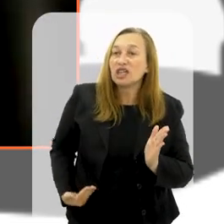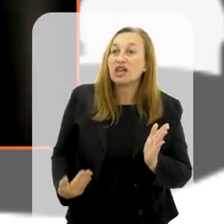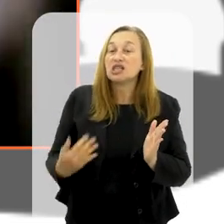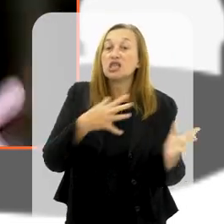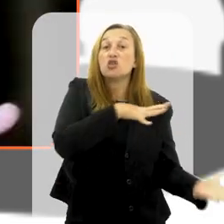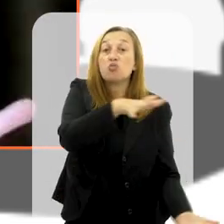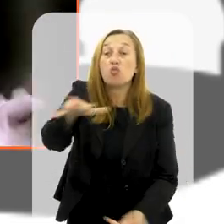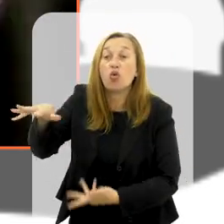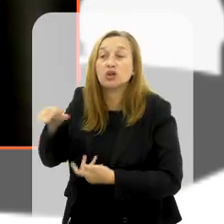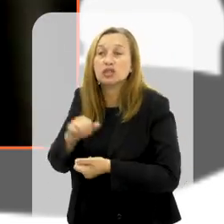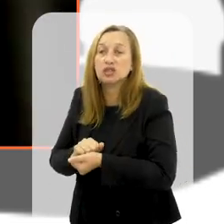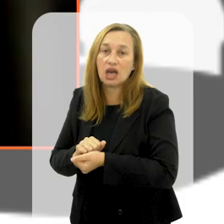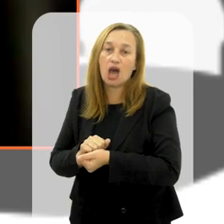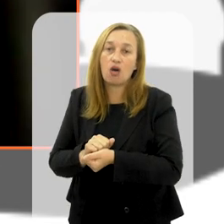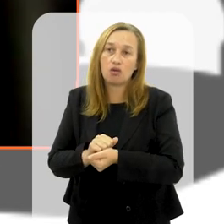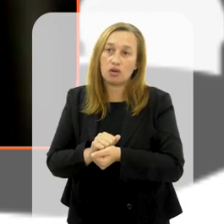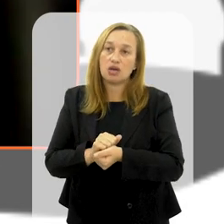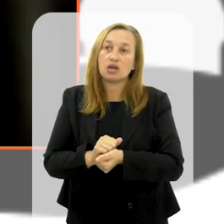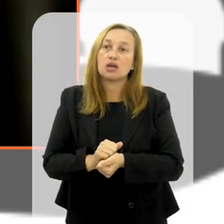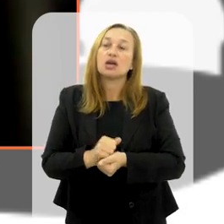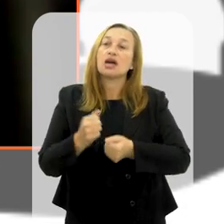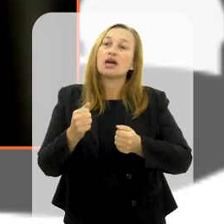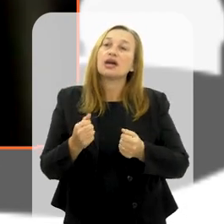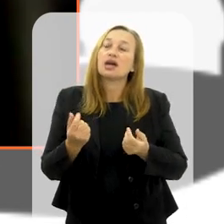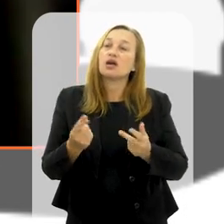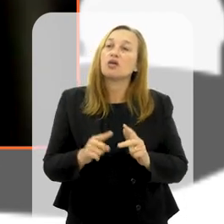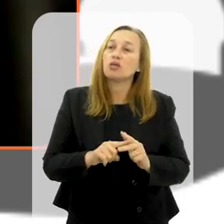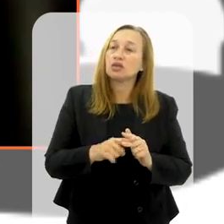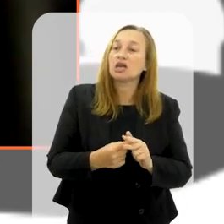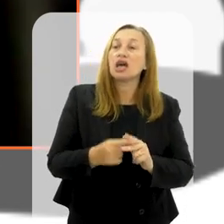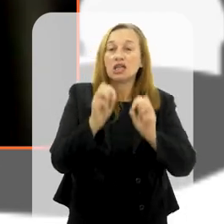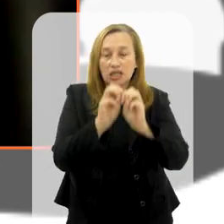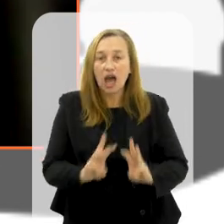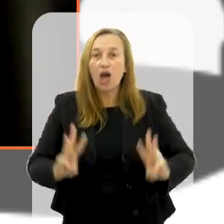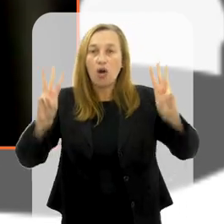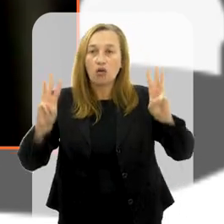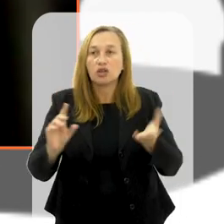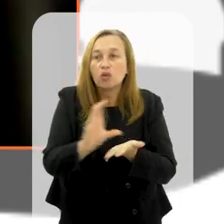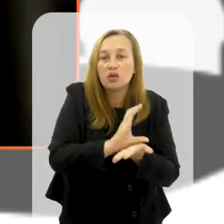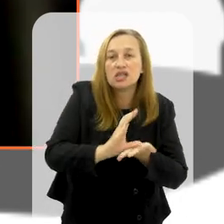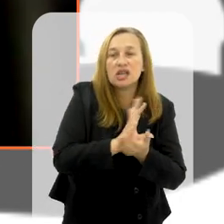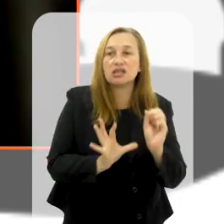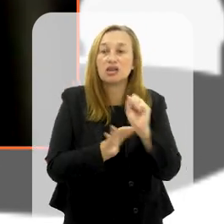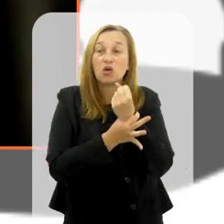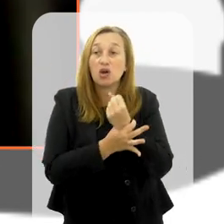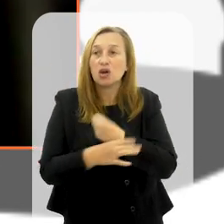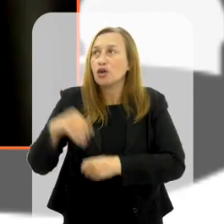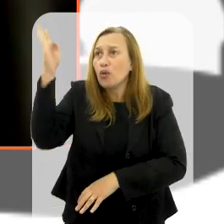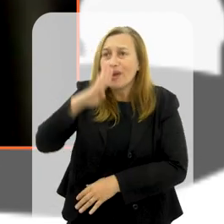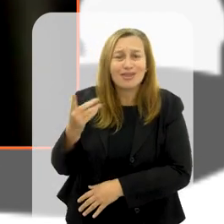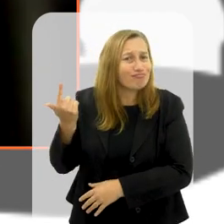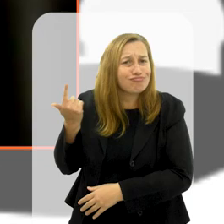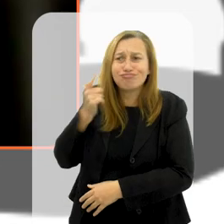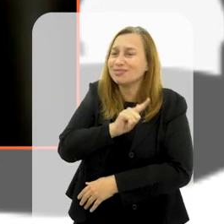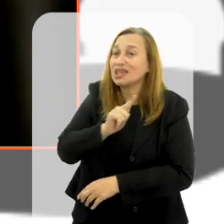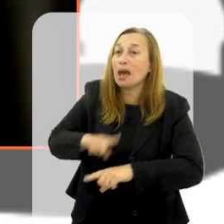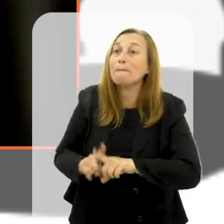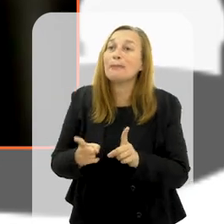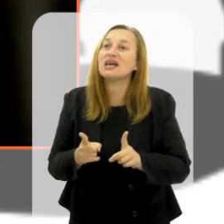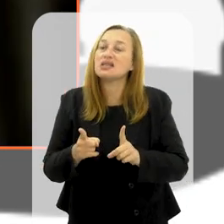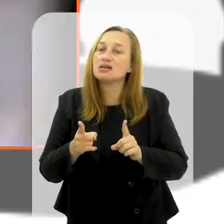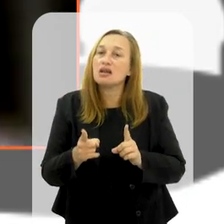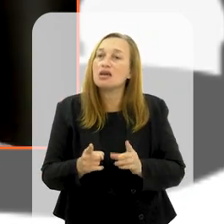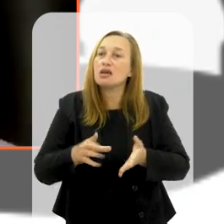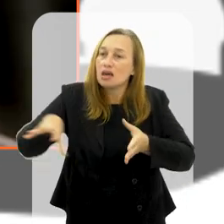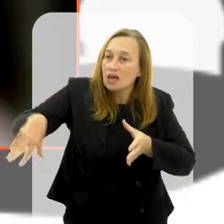global, que é algo mais amplo, para incluir precisamente a reforma da ONU e do Conselho de Segurança. Coisa que o Brasil não vai conseguir,